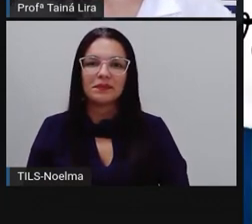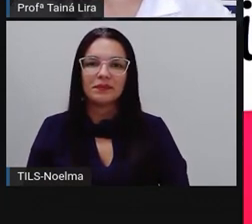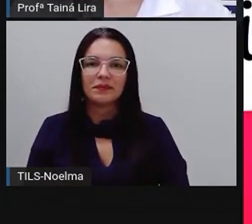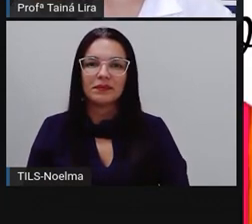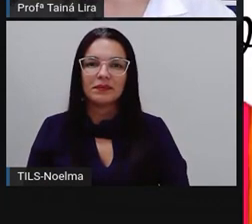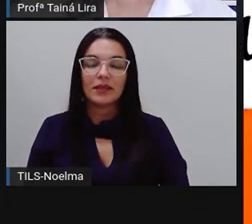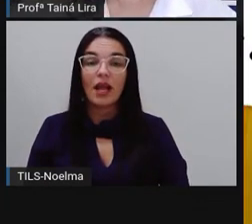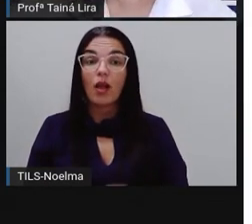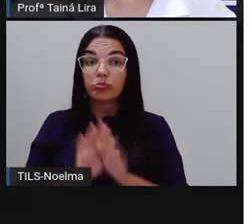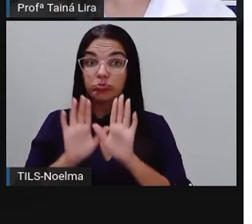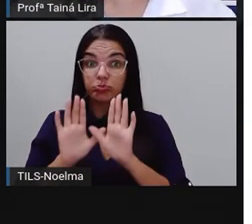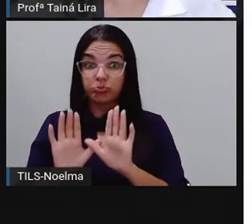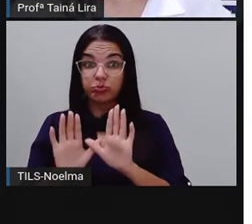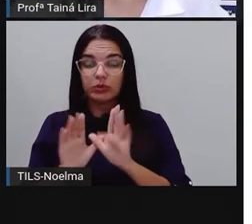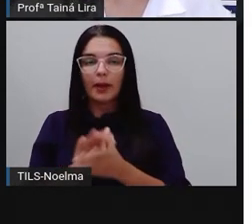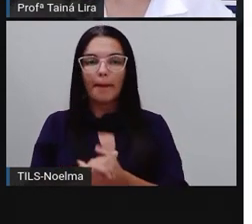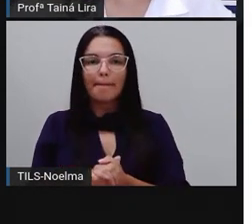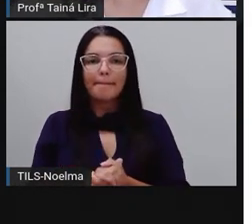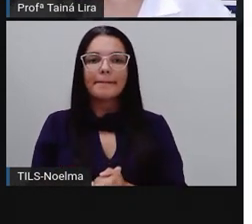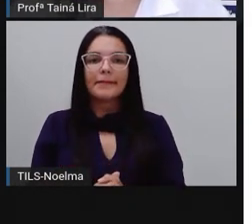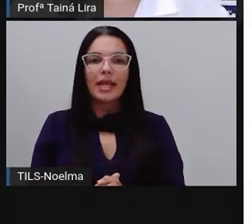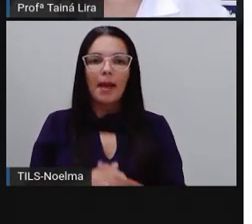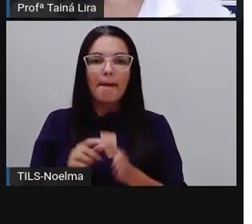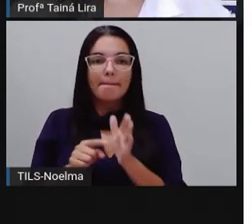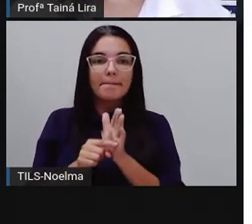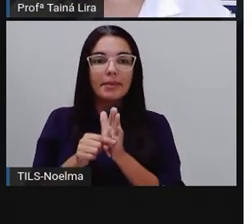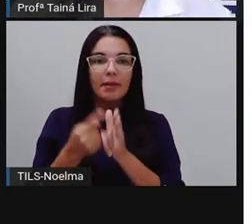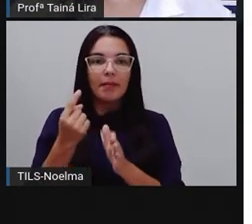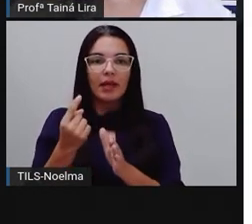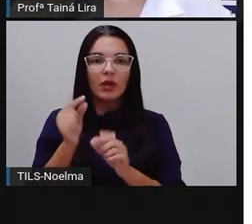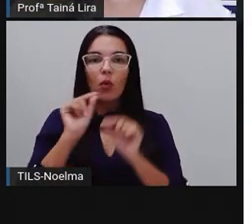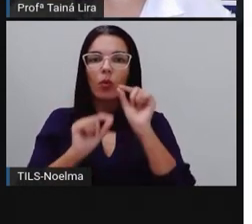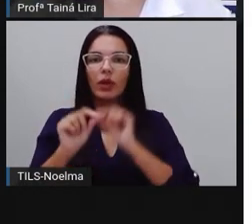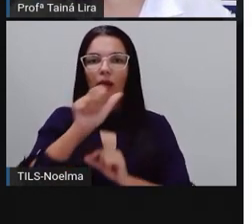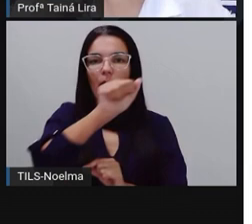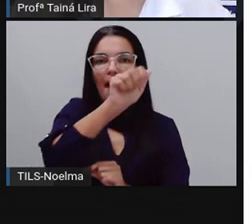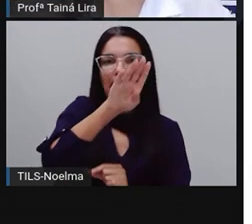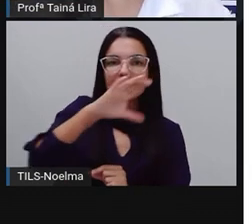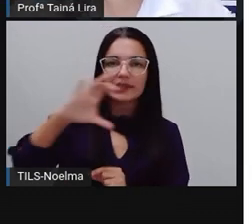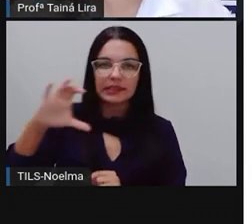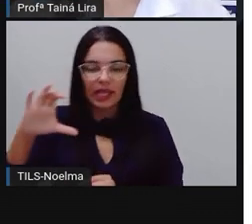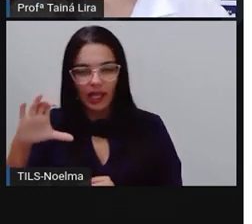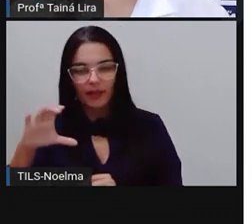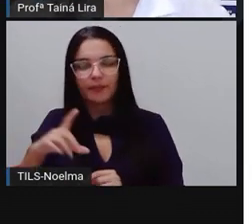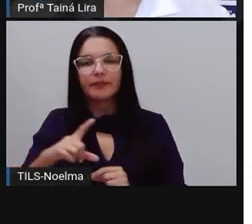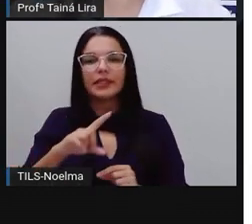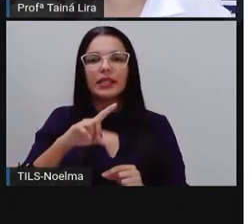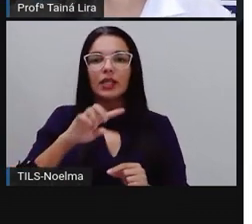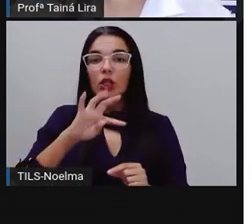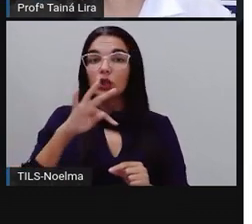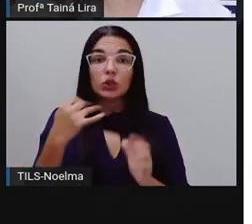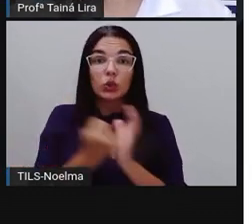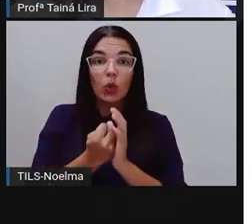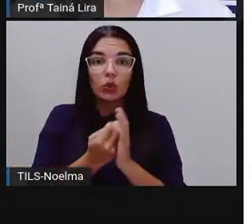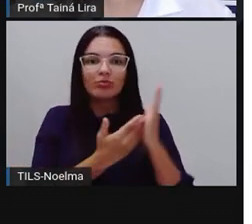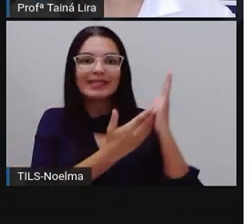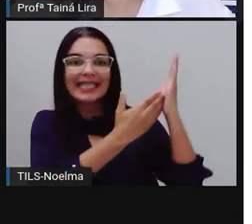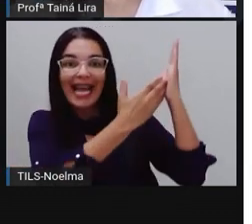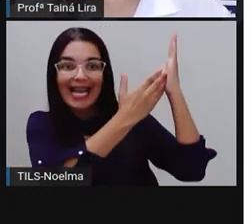Então, primeiro, olha lá, a Pró vai apresentar aqui o alfabeto em bastão, tá?